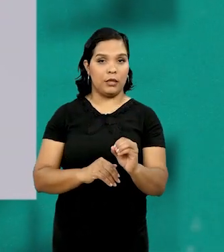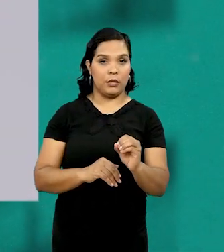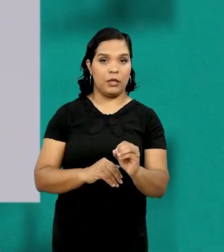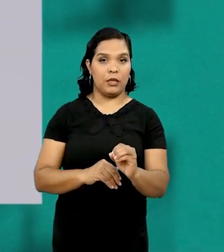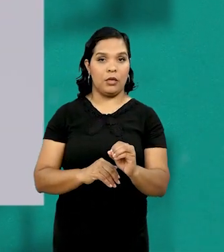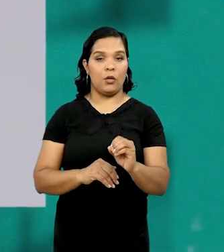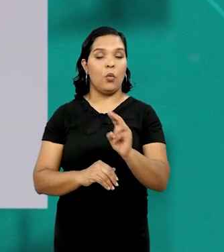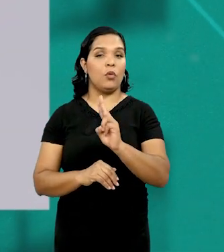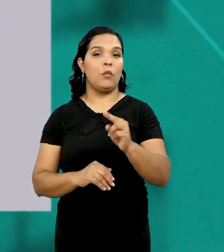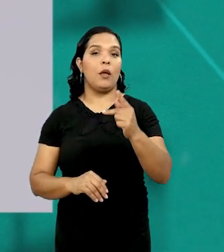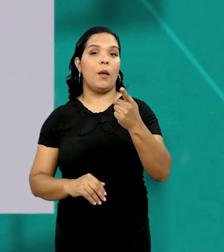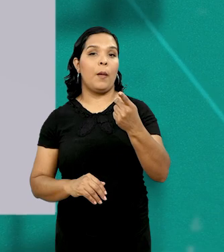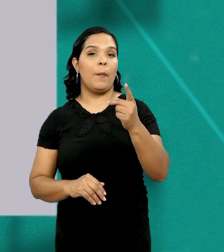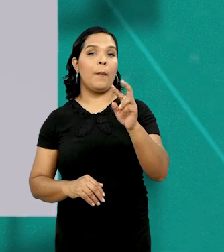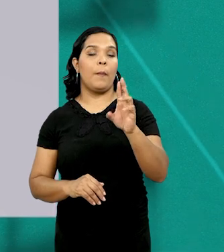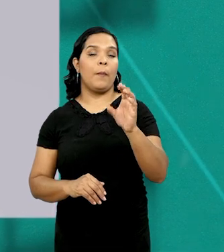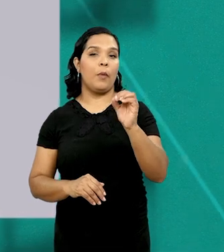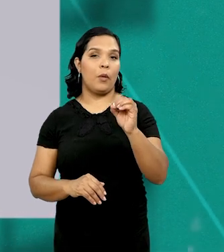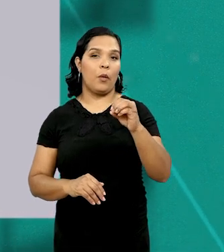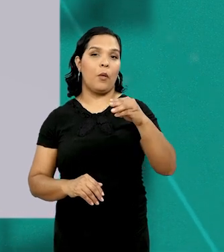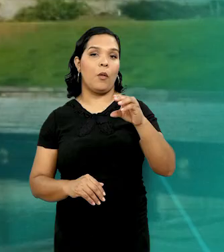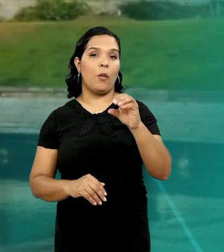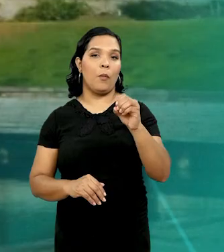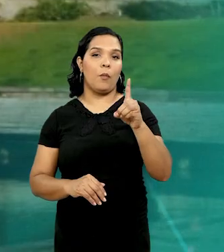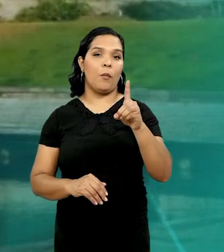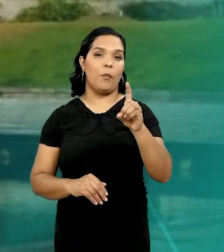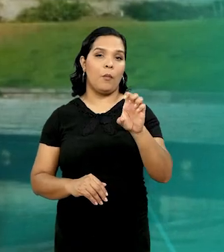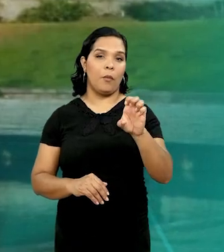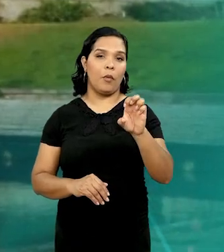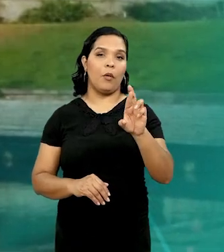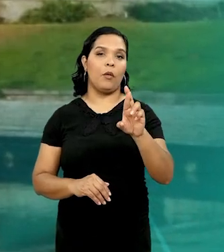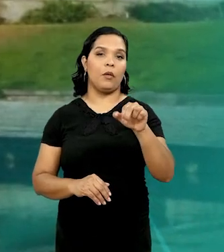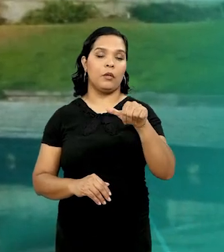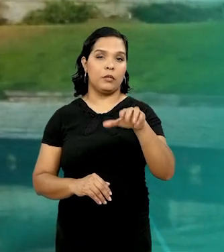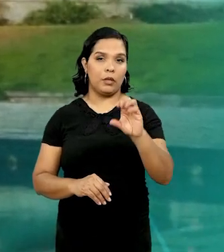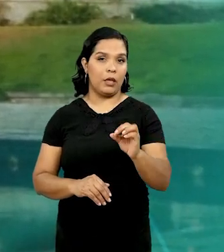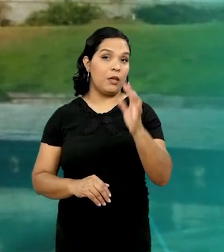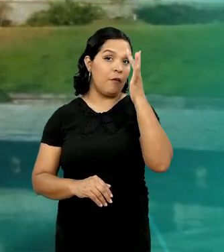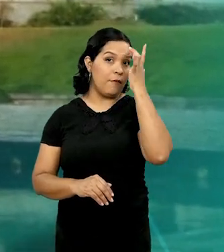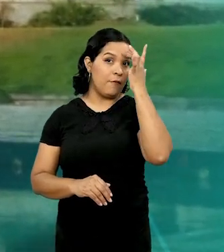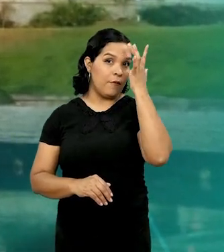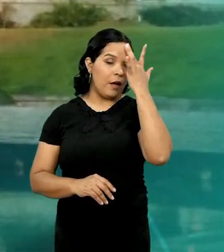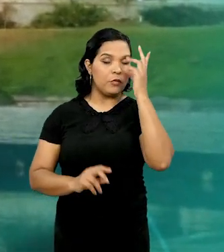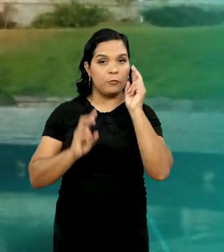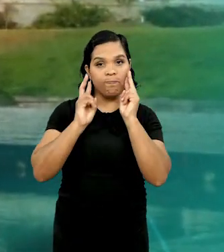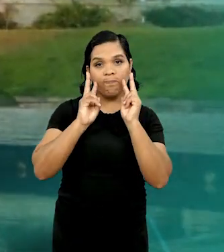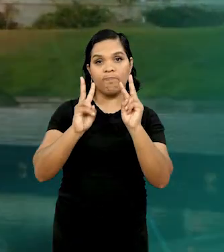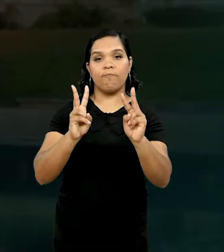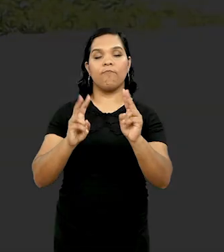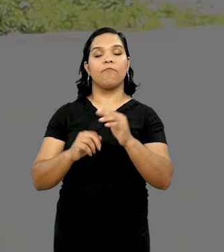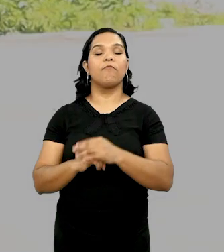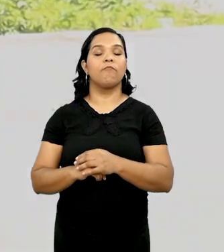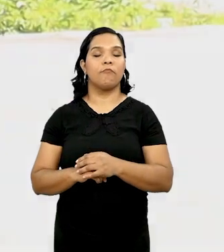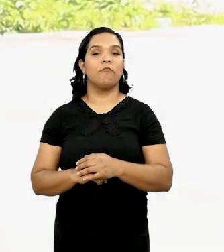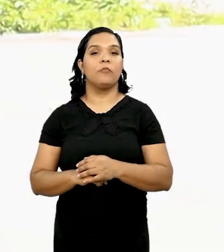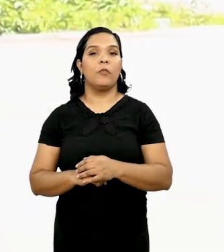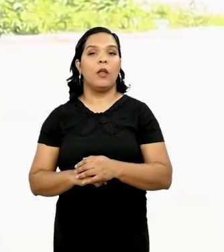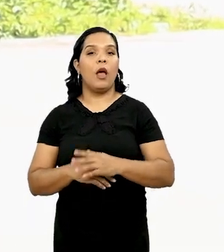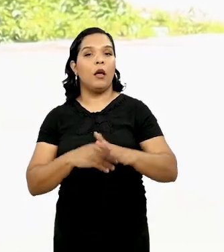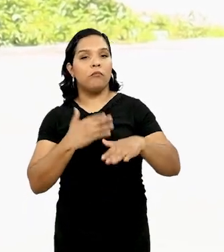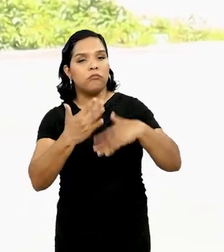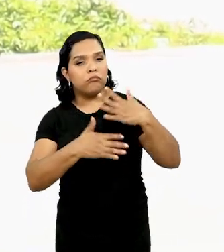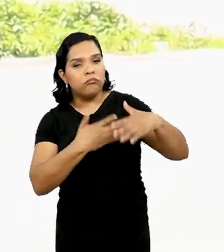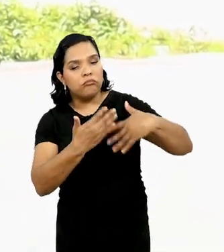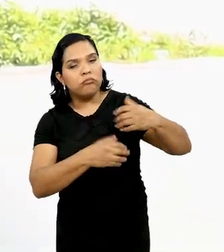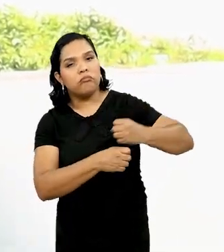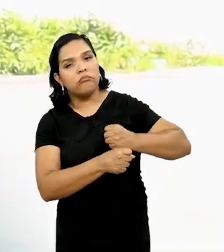período protomoderno, que antecedeu a fase de uma arquitetura moderna mais marcada e fácil de ser identificada. Ao longo dos últimos